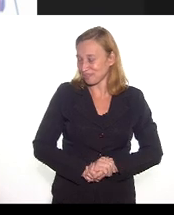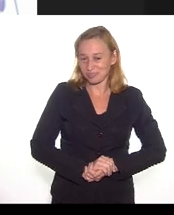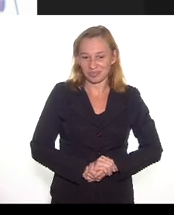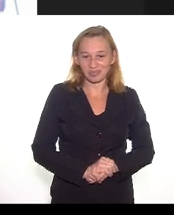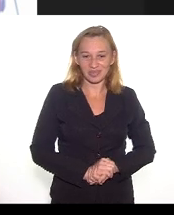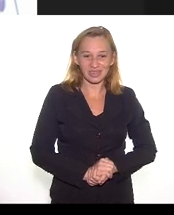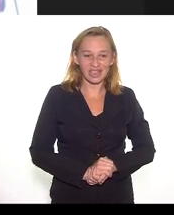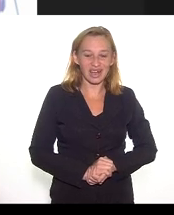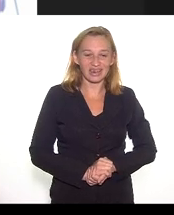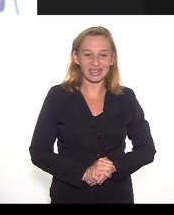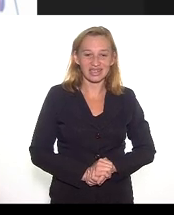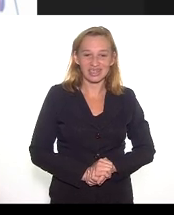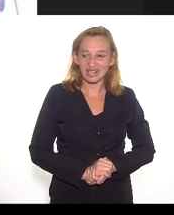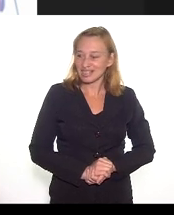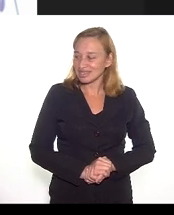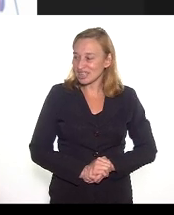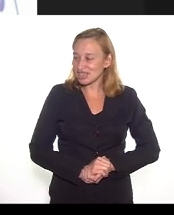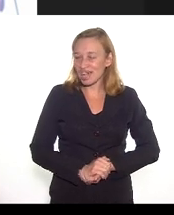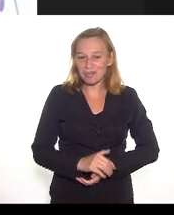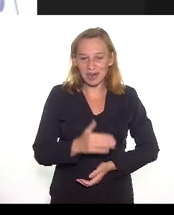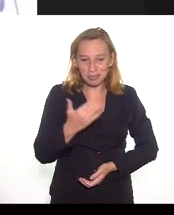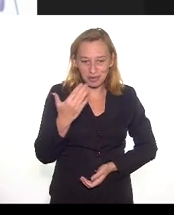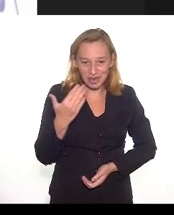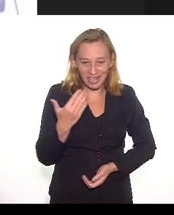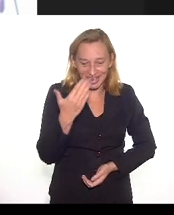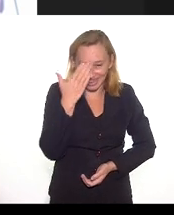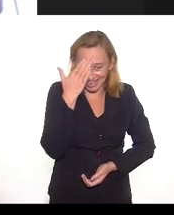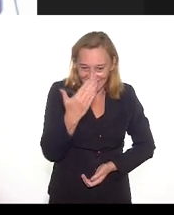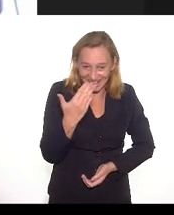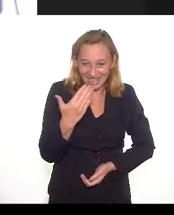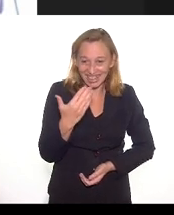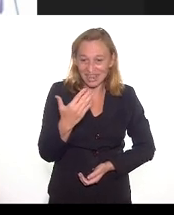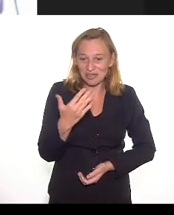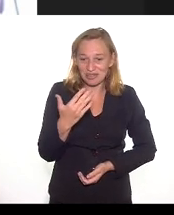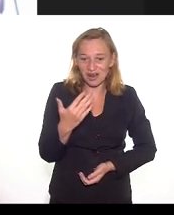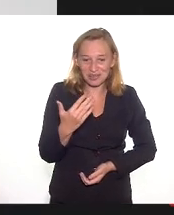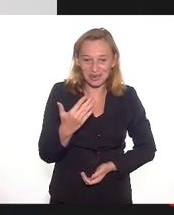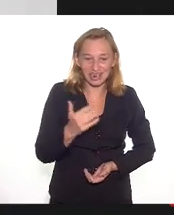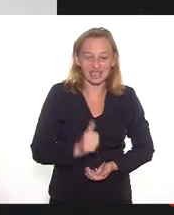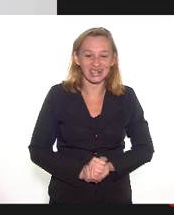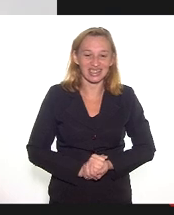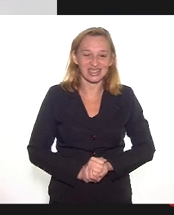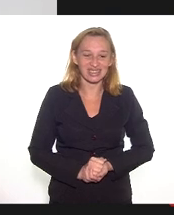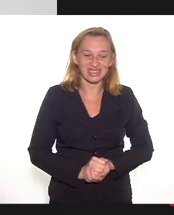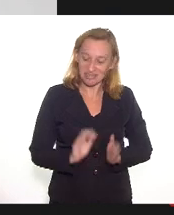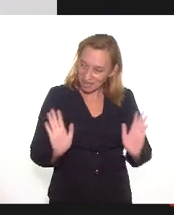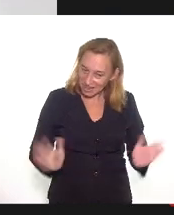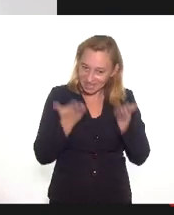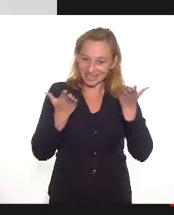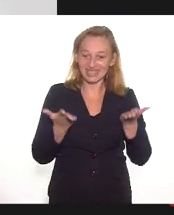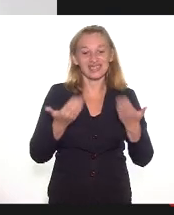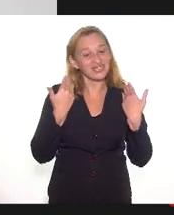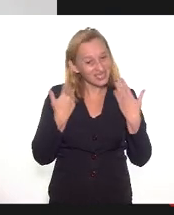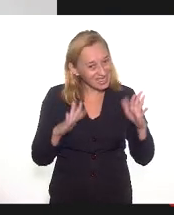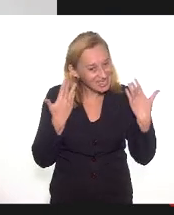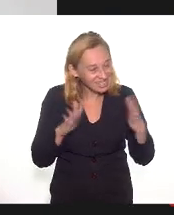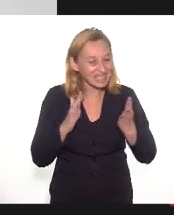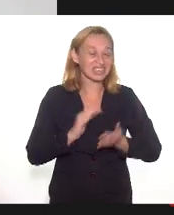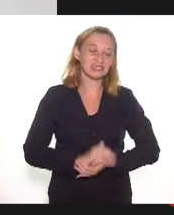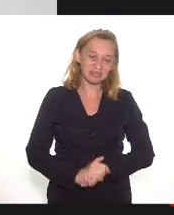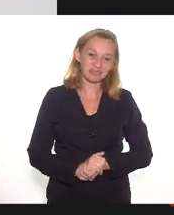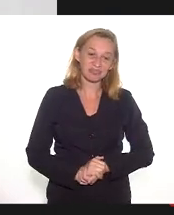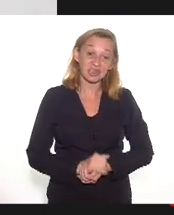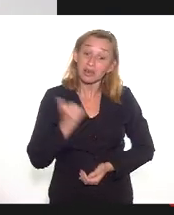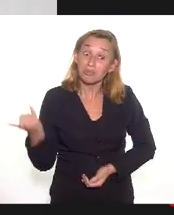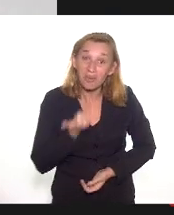Primeiramente, quero agradecer a oportunidade e parabenizar e parabenizar a iniciativa. A gente reconhece a